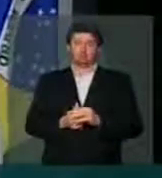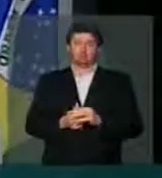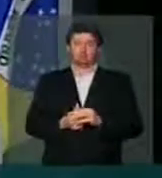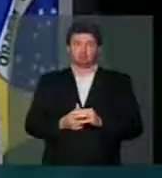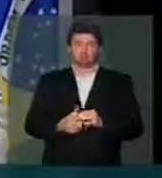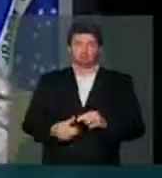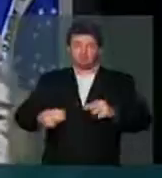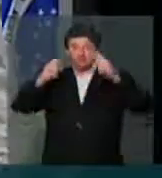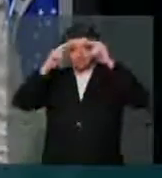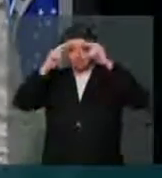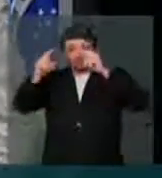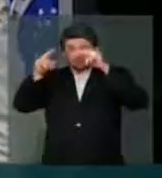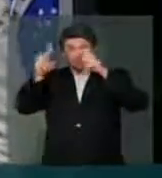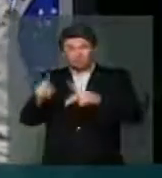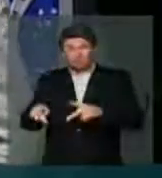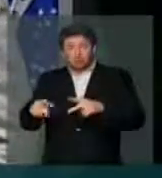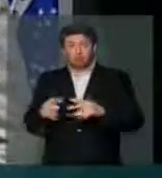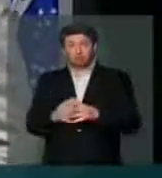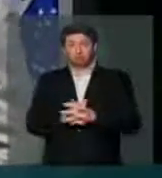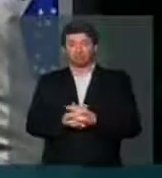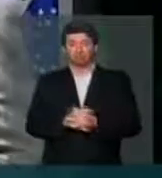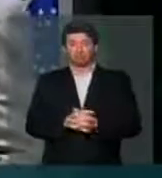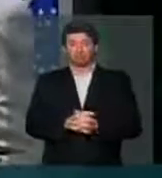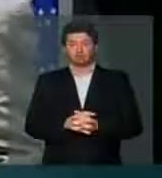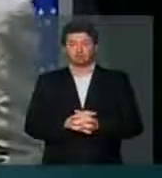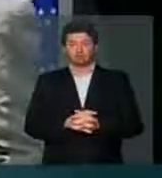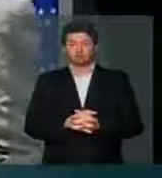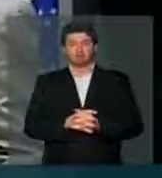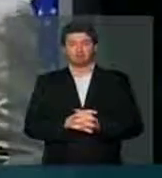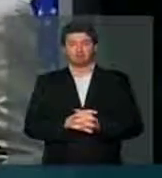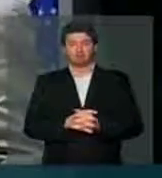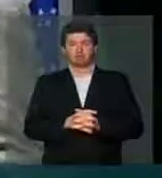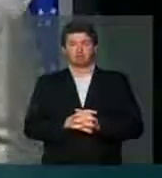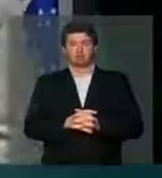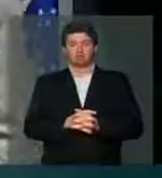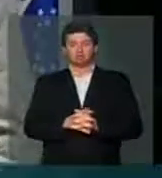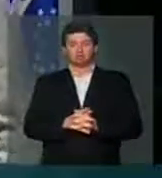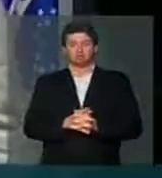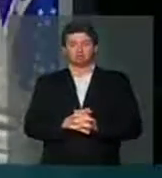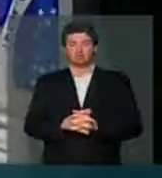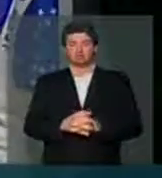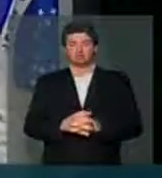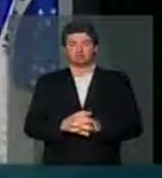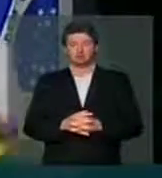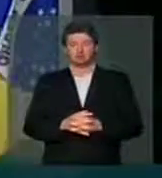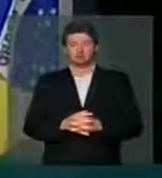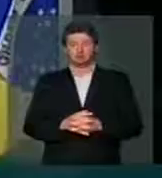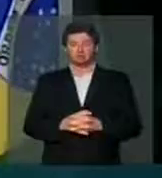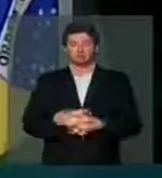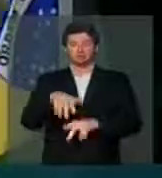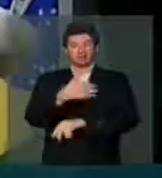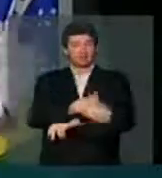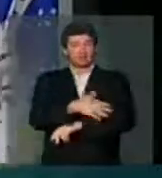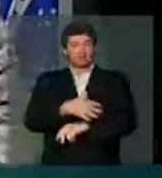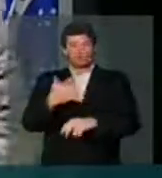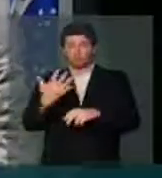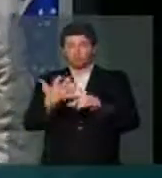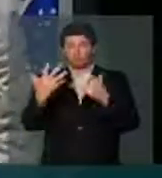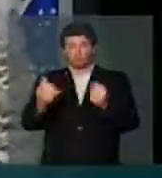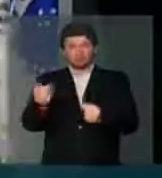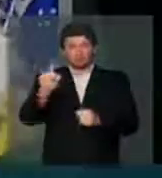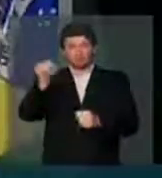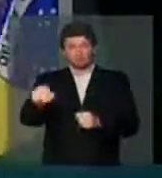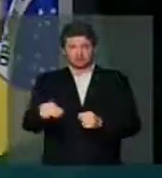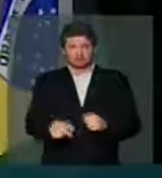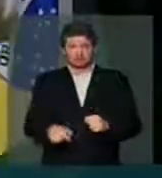respeite o povo que respeite as ruas as ruas não toleram isso